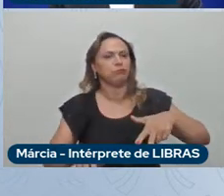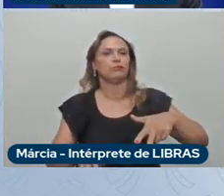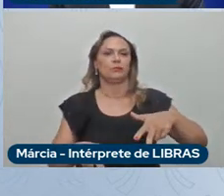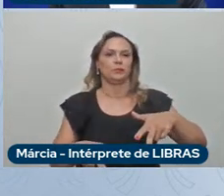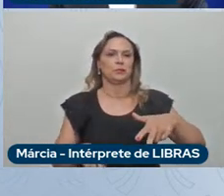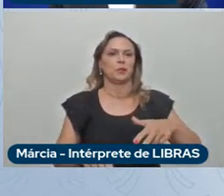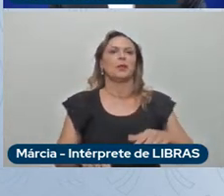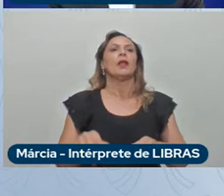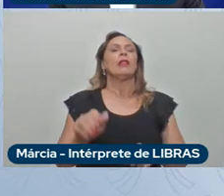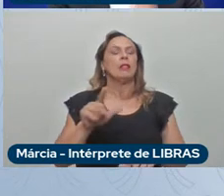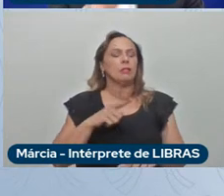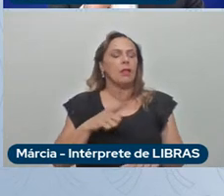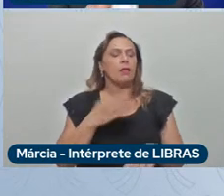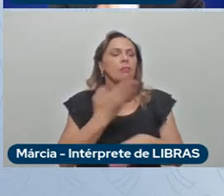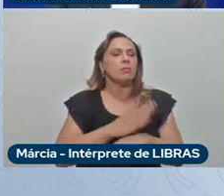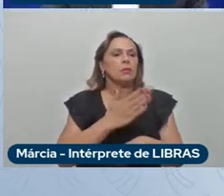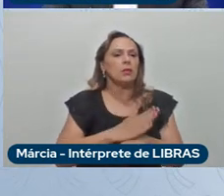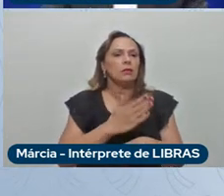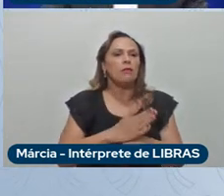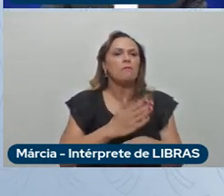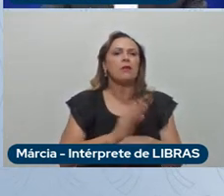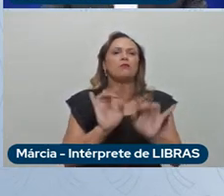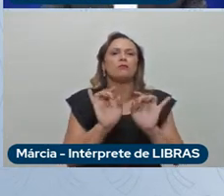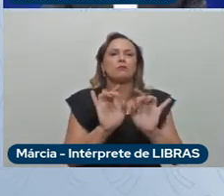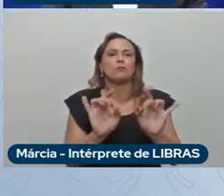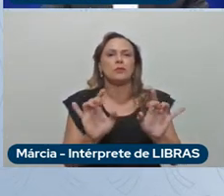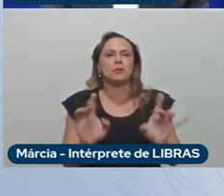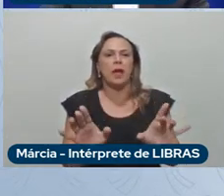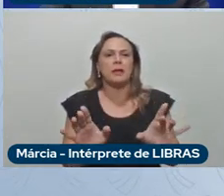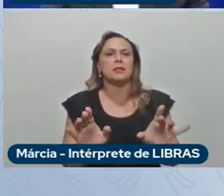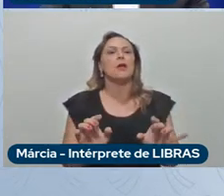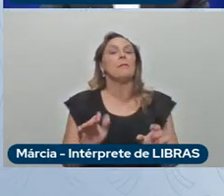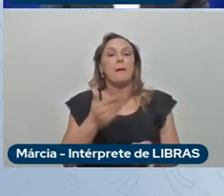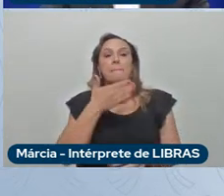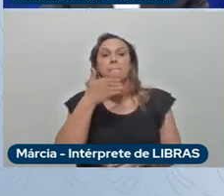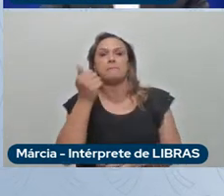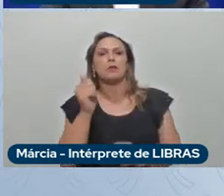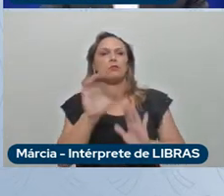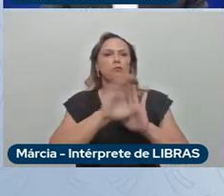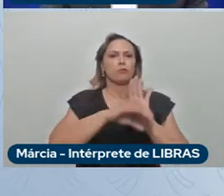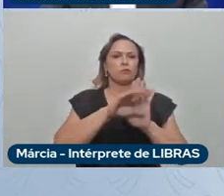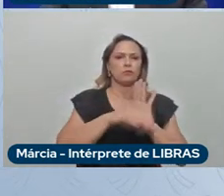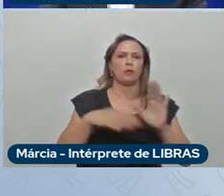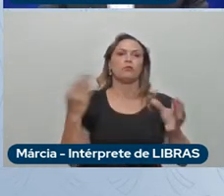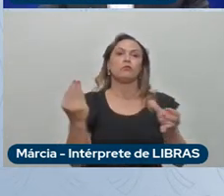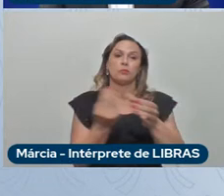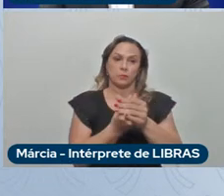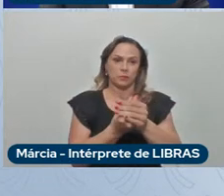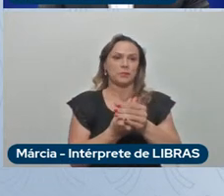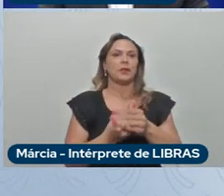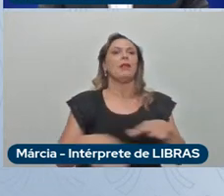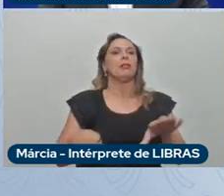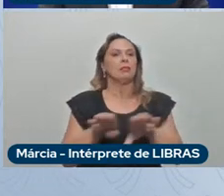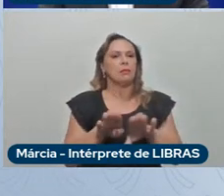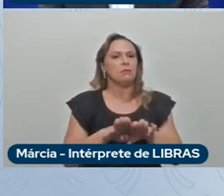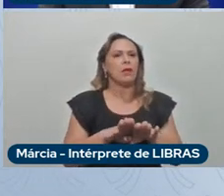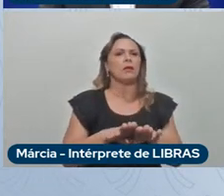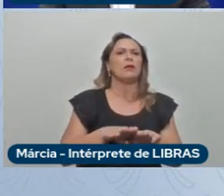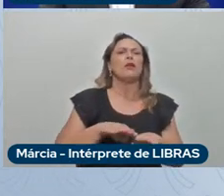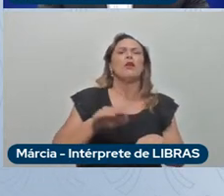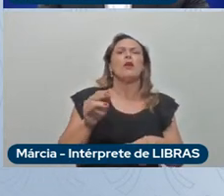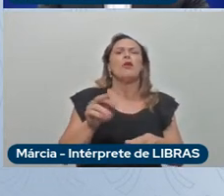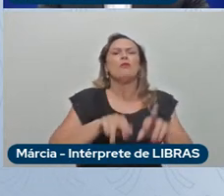para fomentar o conceito de inclusão temos uma série de ações de sensibilidade e